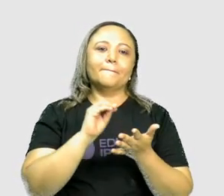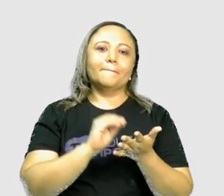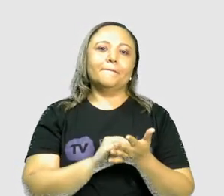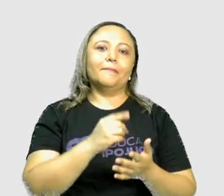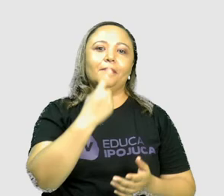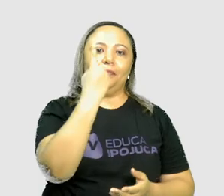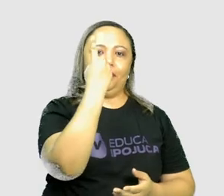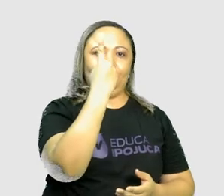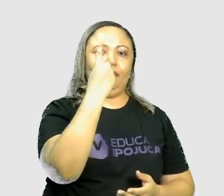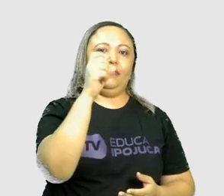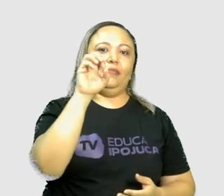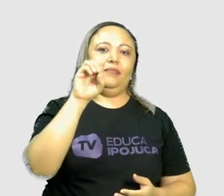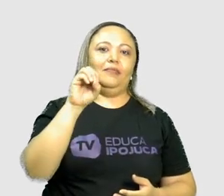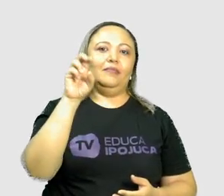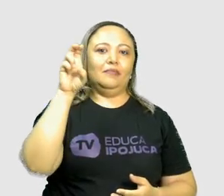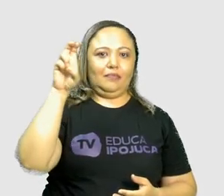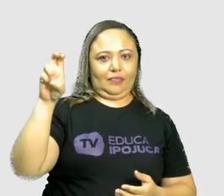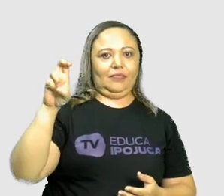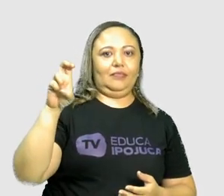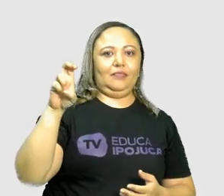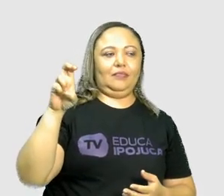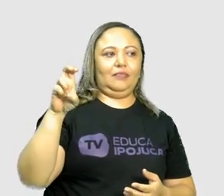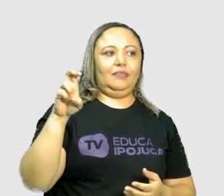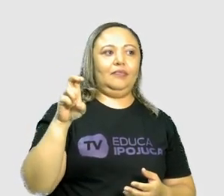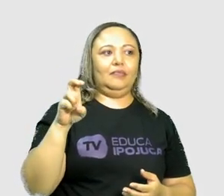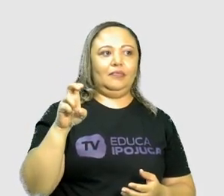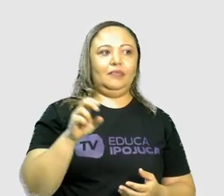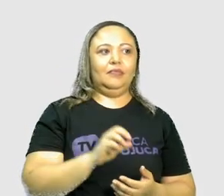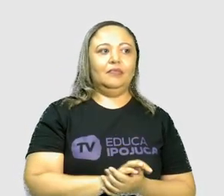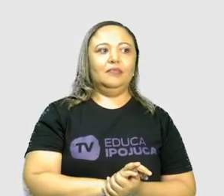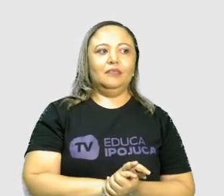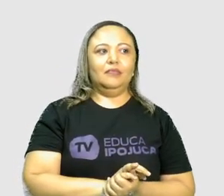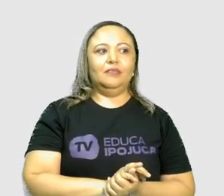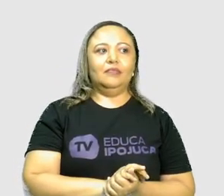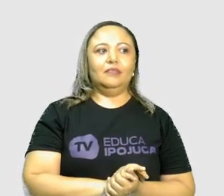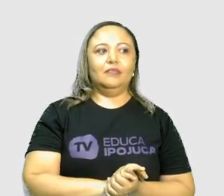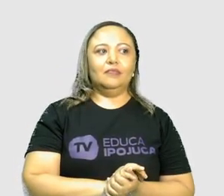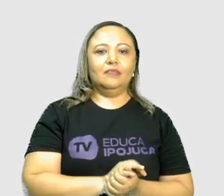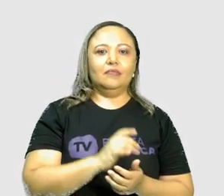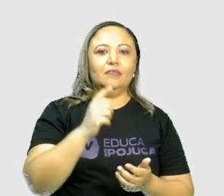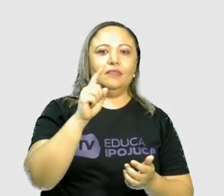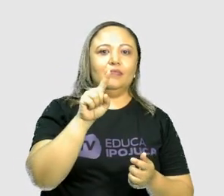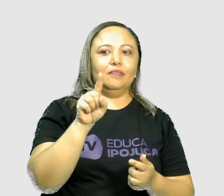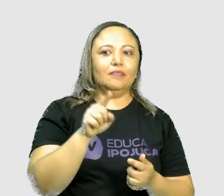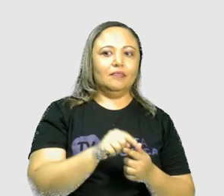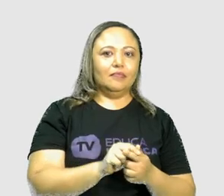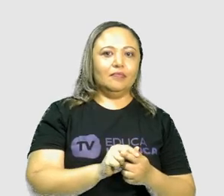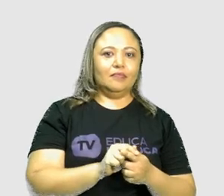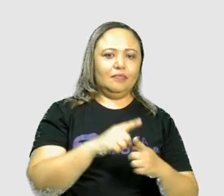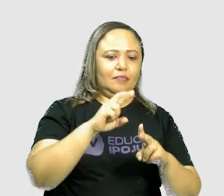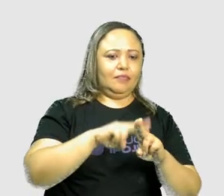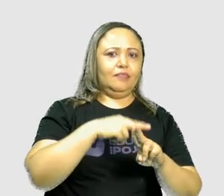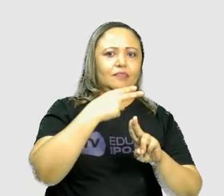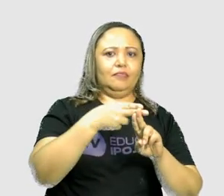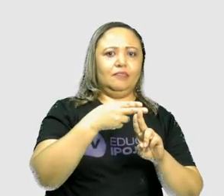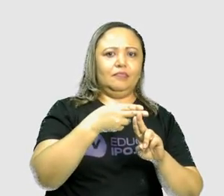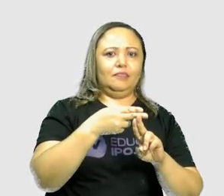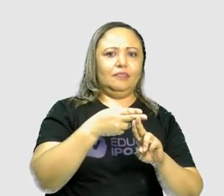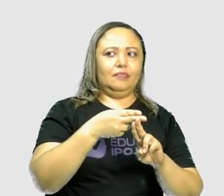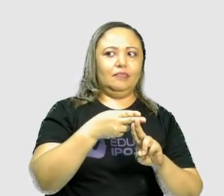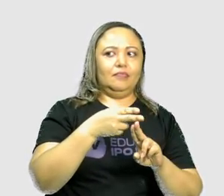105. Você respondeu o quê? 105 é múltiplo? Sim.